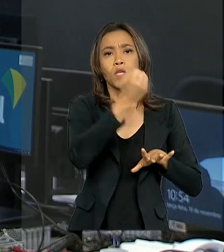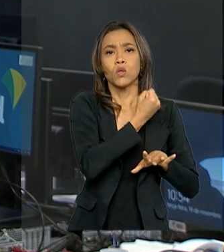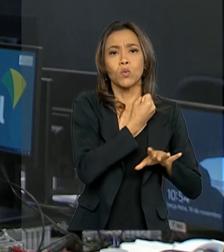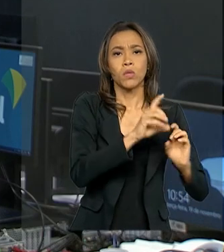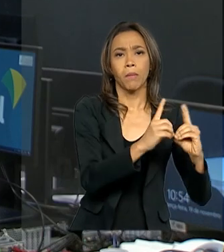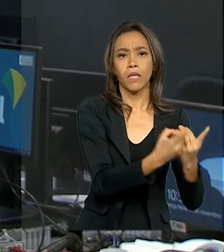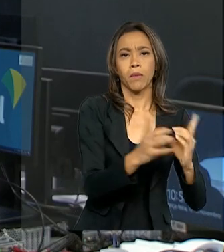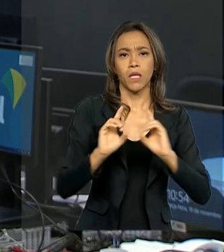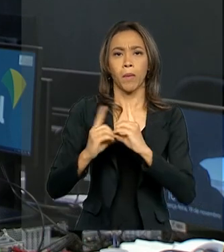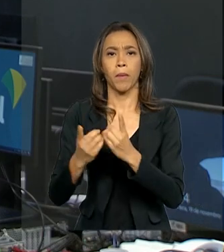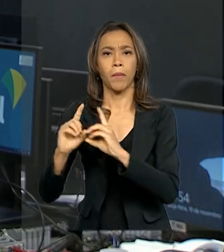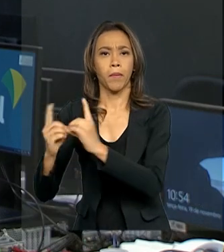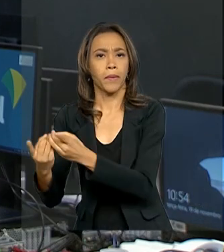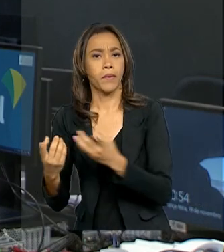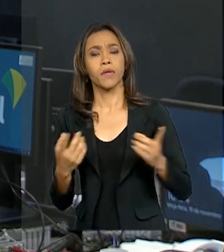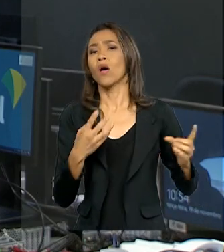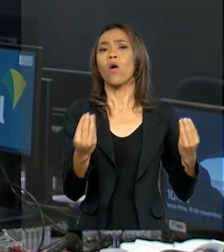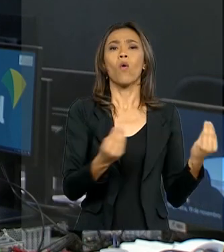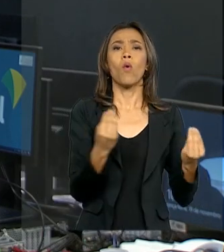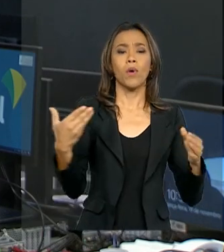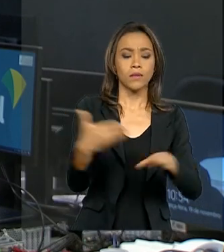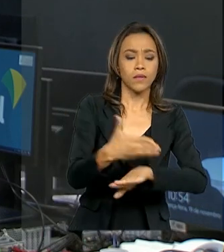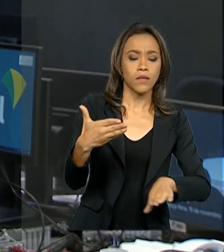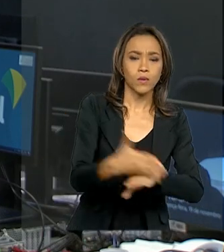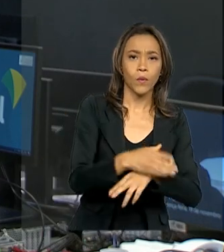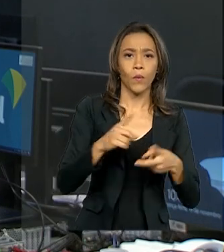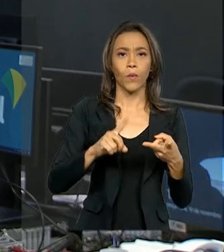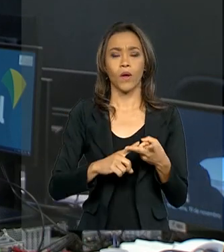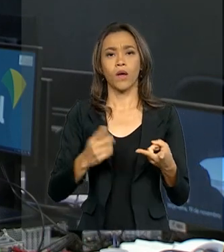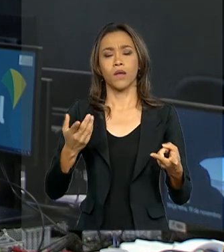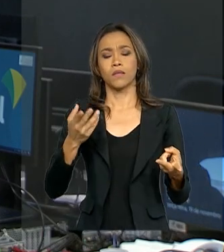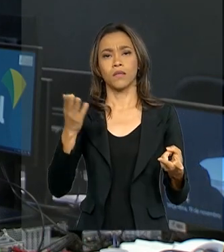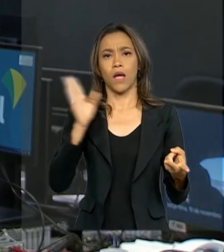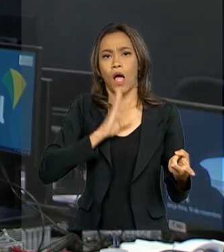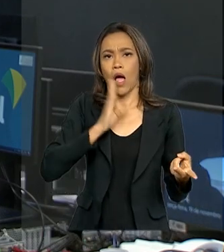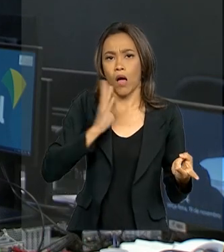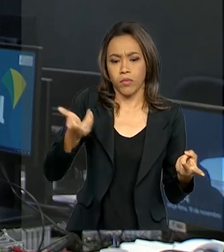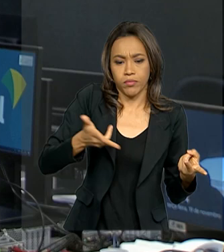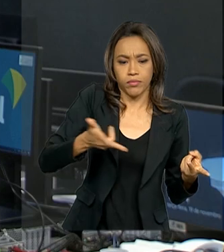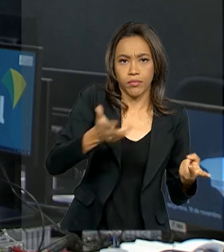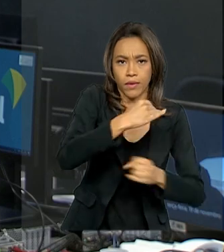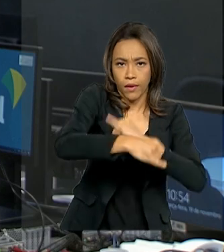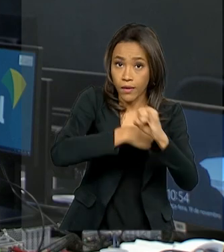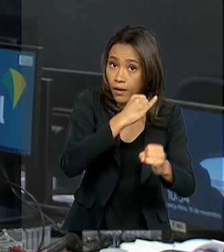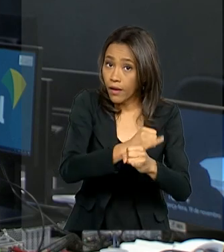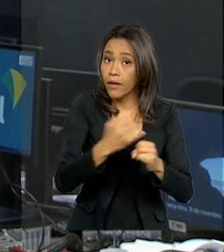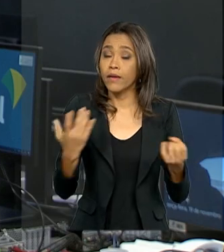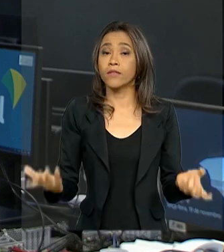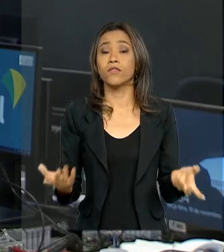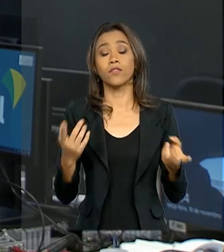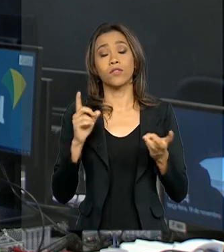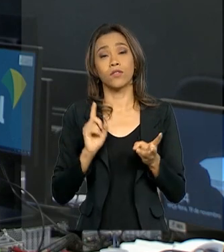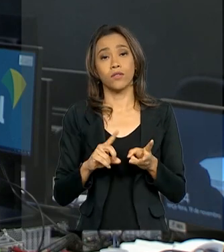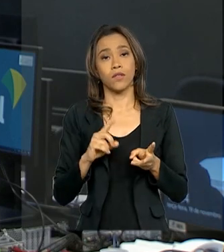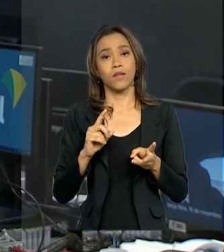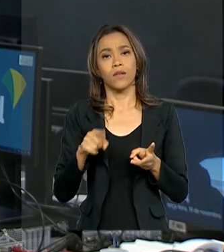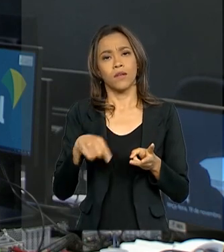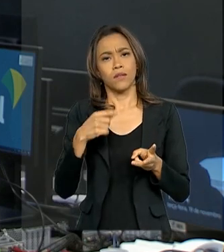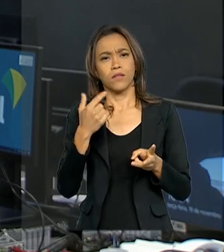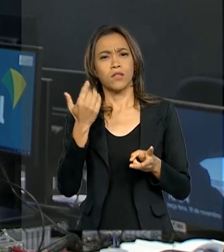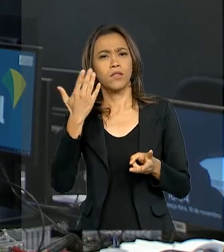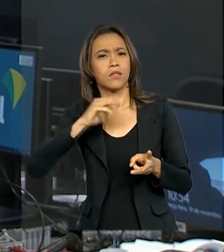tais como quantidade de acessos ou velocidade da conexão com a internet em um portal único de fácil